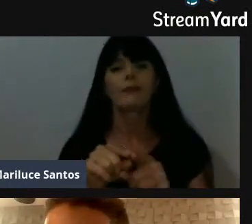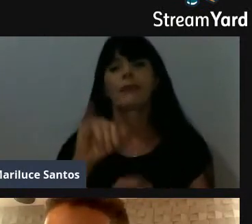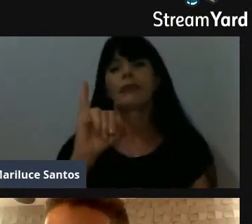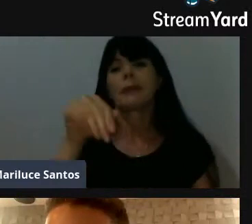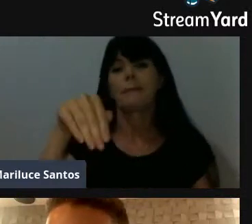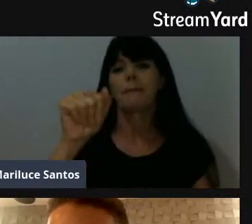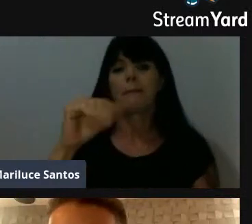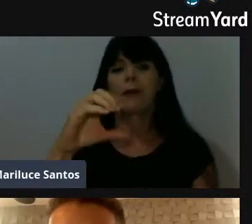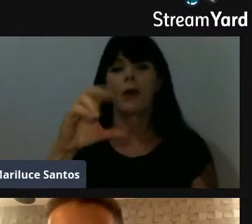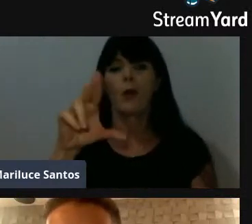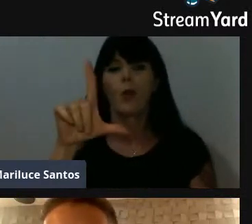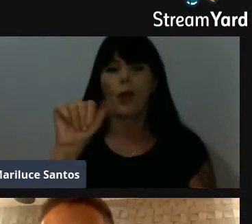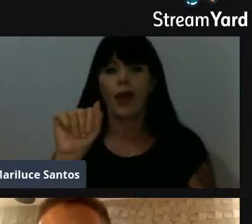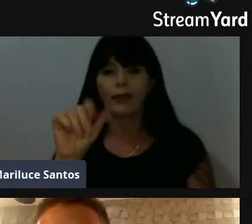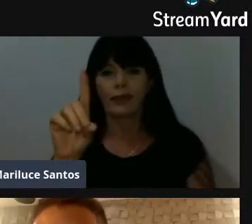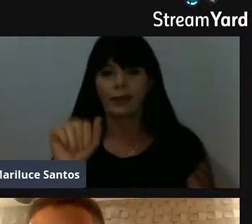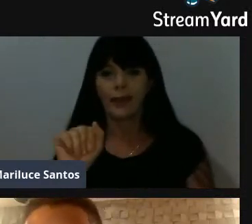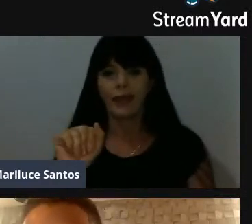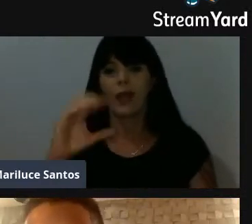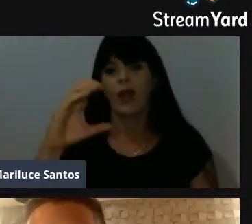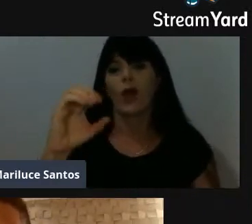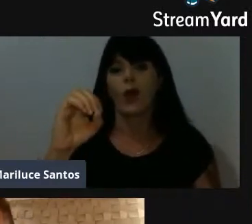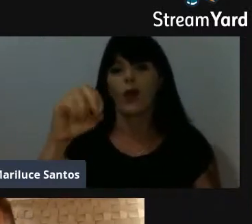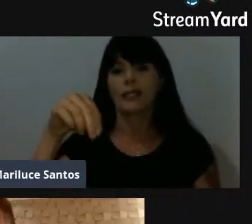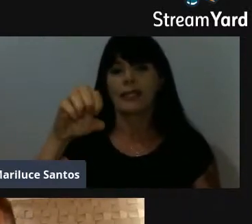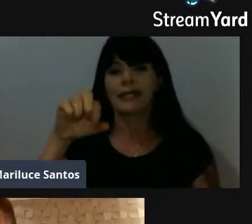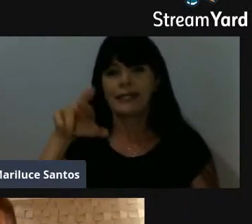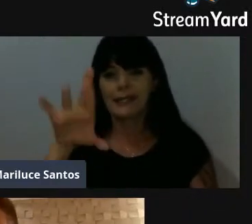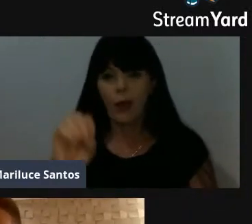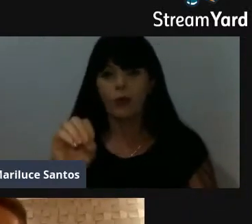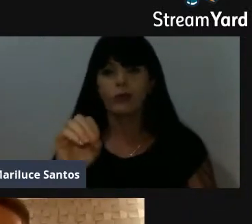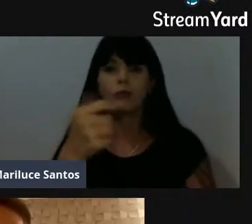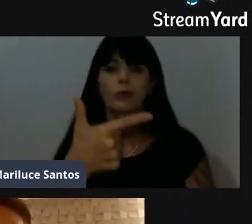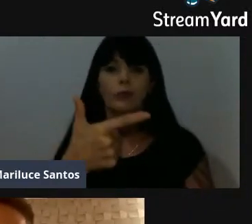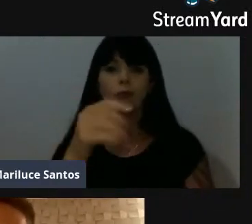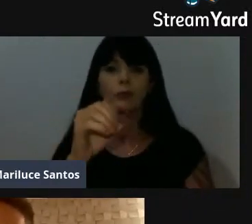formei na Escola de Cidóia Imaculada Conceição, ano de 2004,